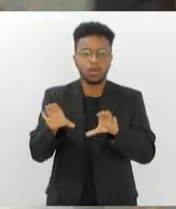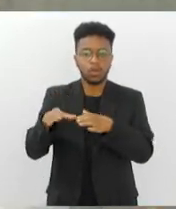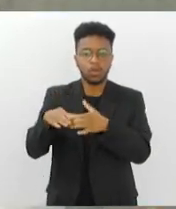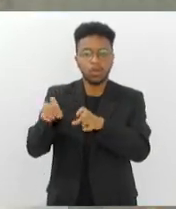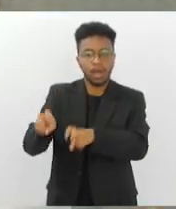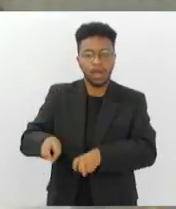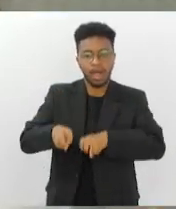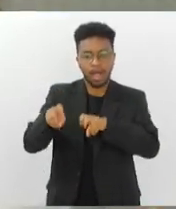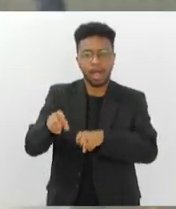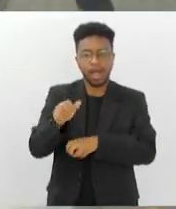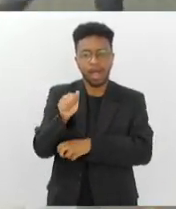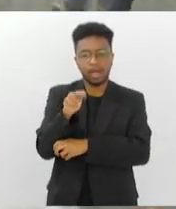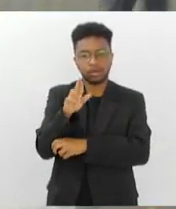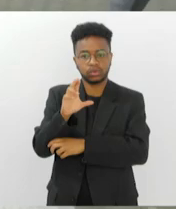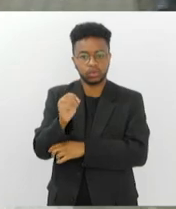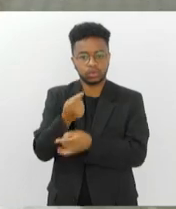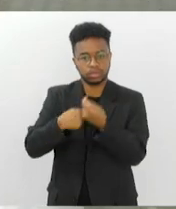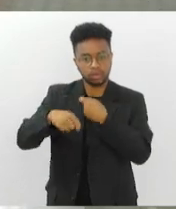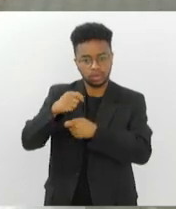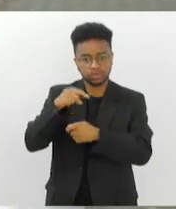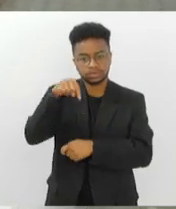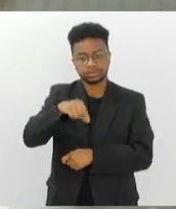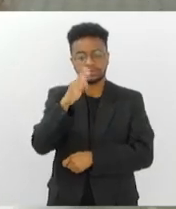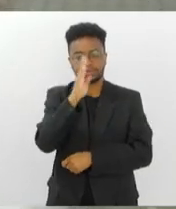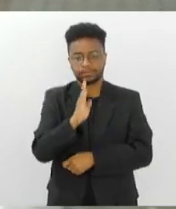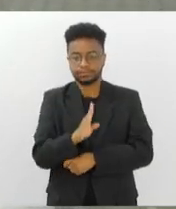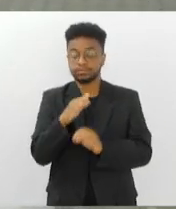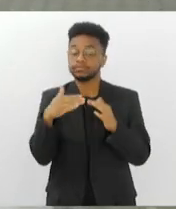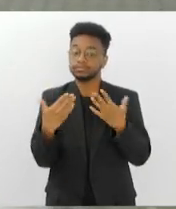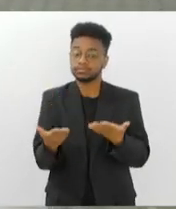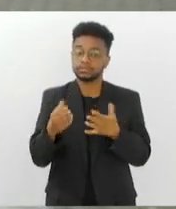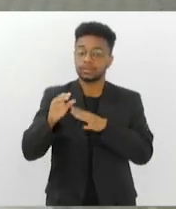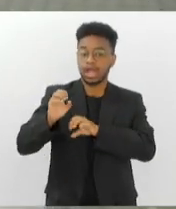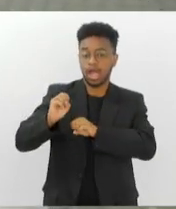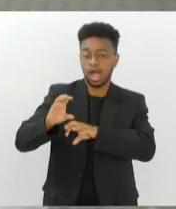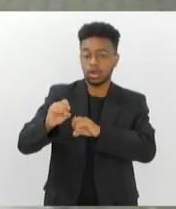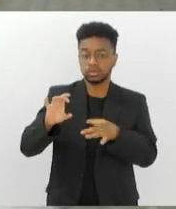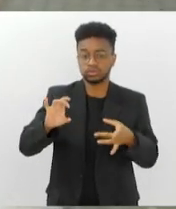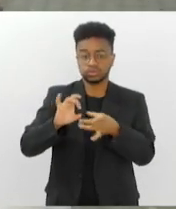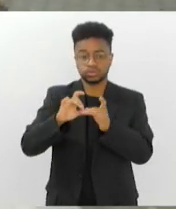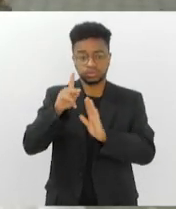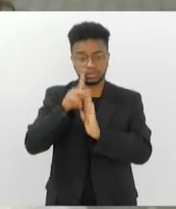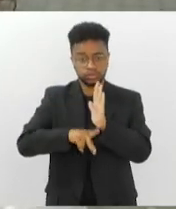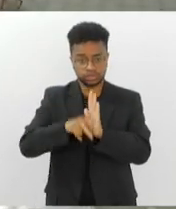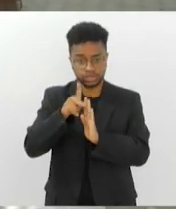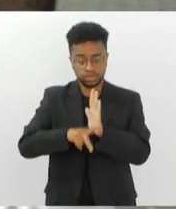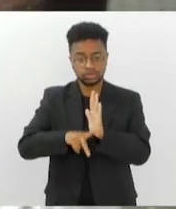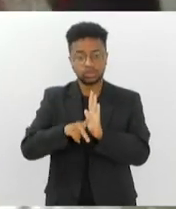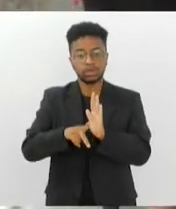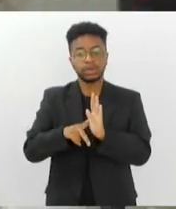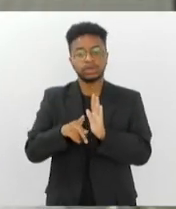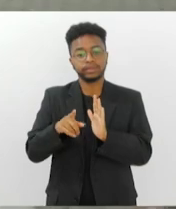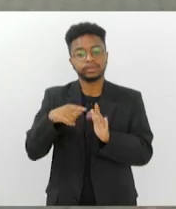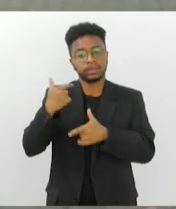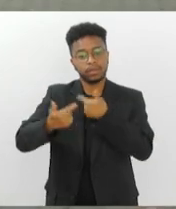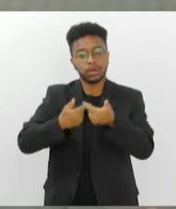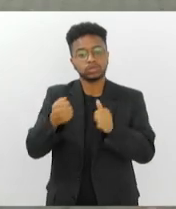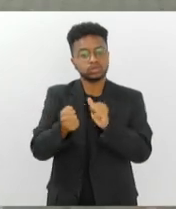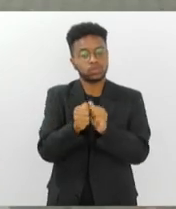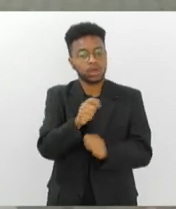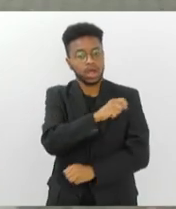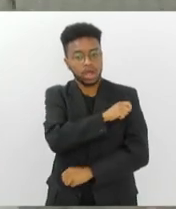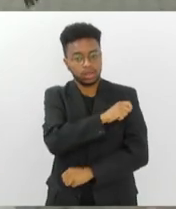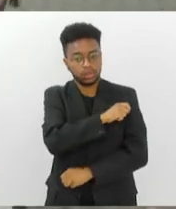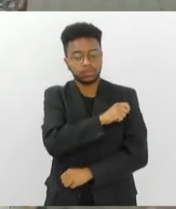né? No nosso país, no nosso território. Então, nesse sentido, as aulas do projeto Escola Permacultural, eles trabalham junto com os estudantes, aulas